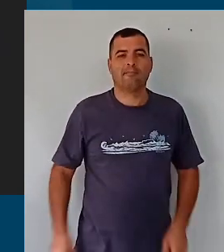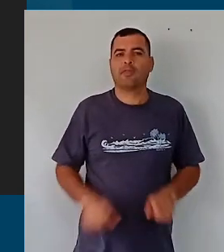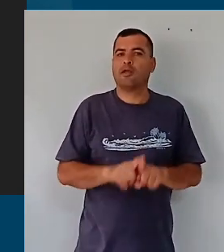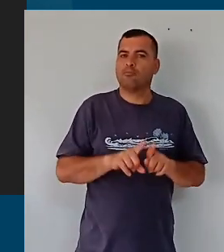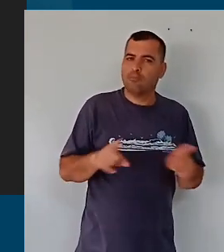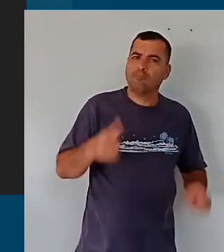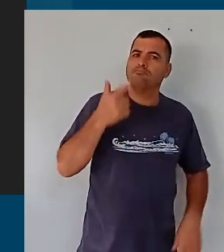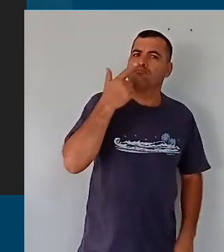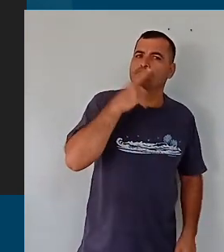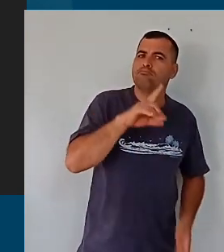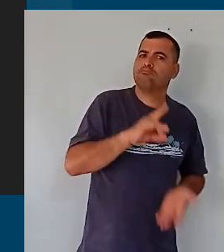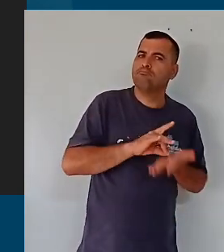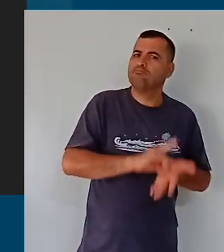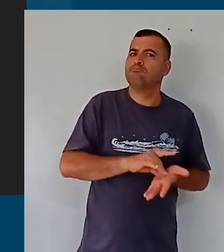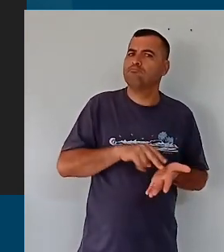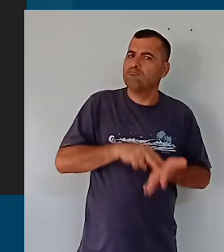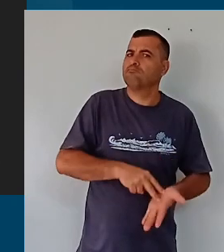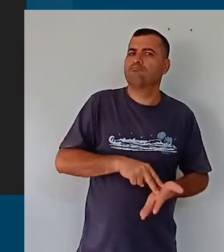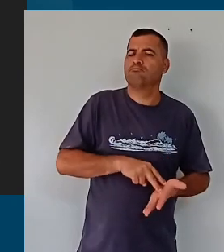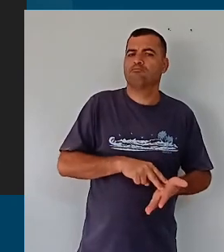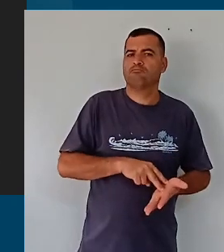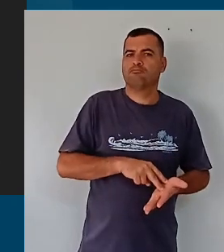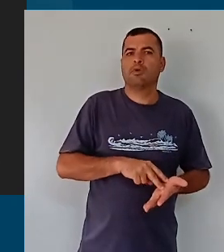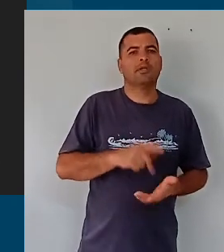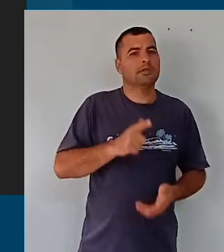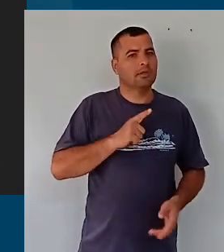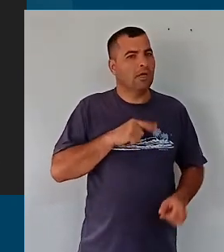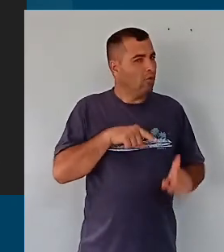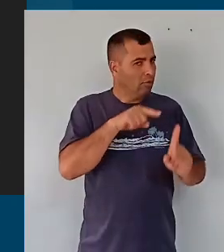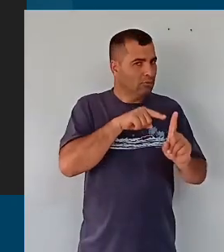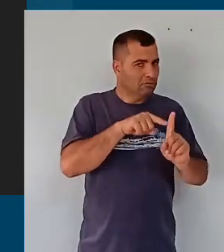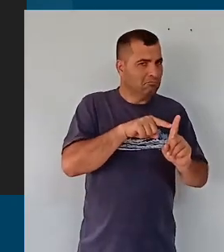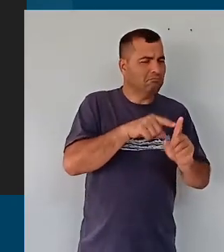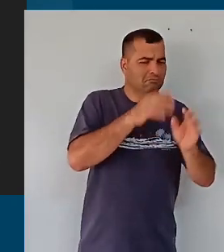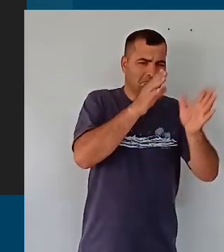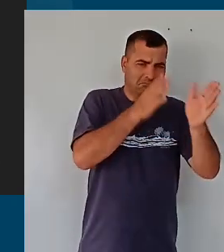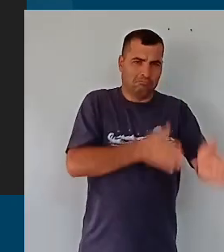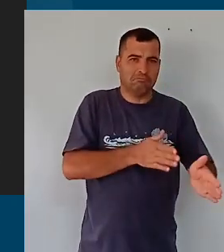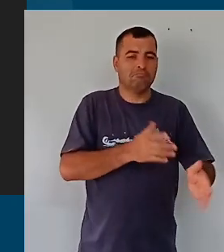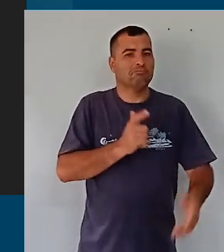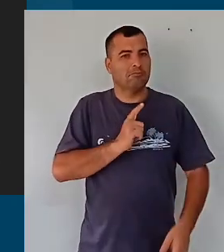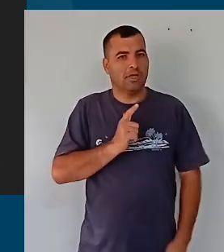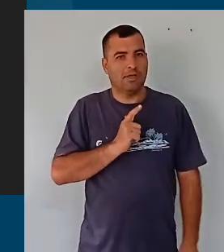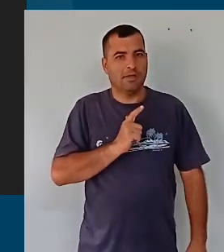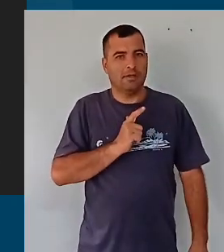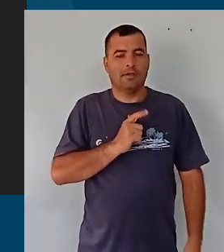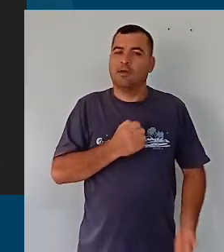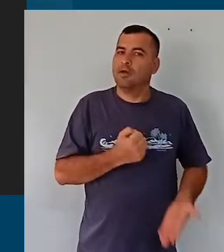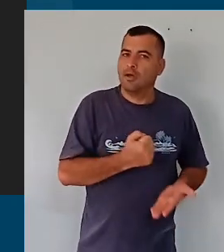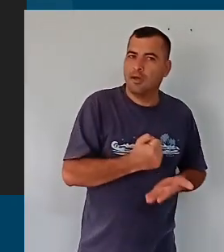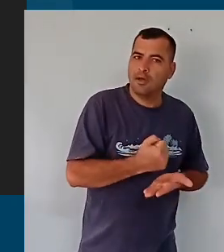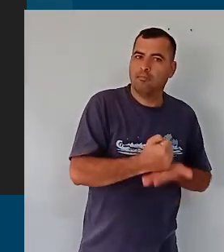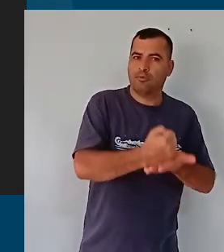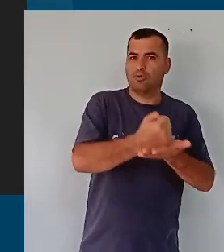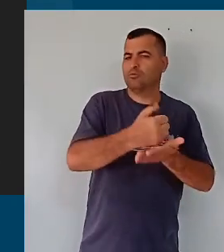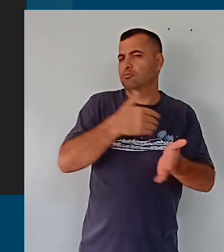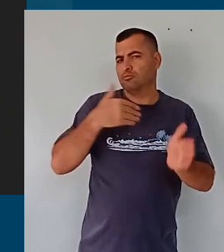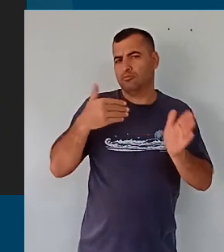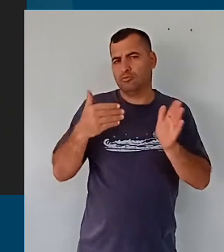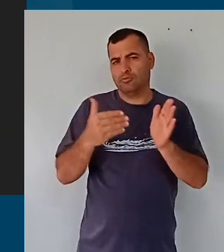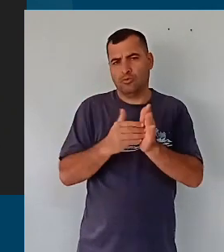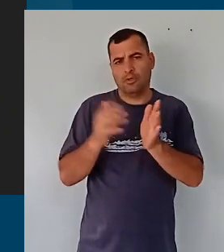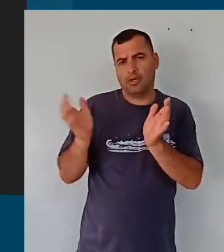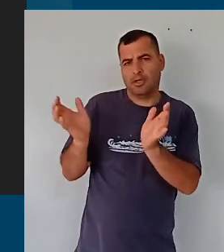mas conseguimos permanecer firmes, com objetivos muito bem definidos, com todo o apoio da assessoria